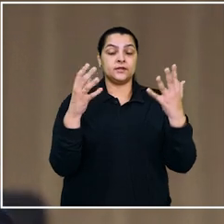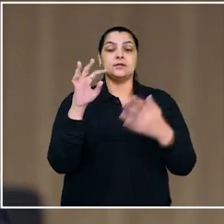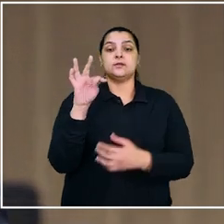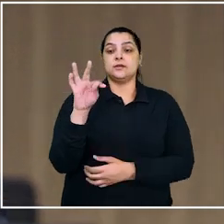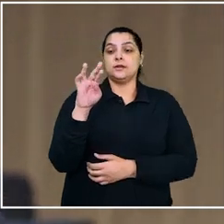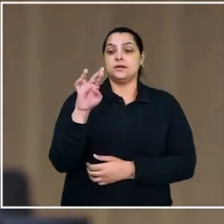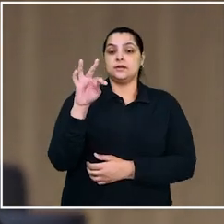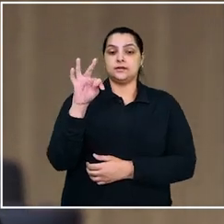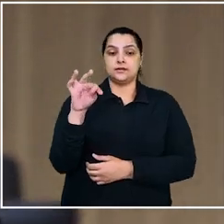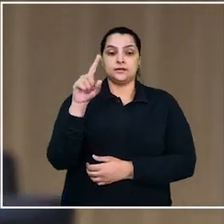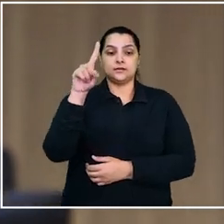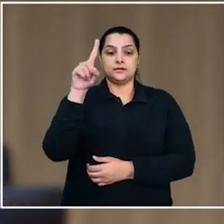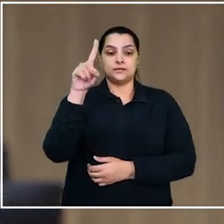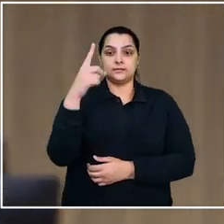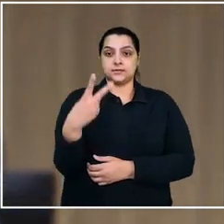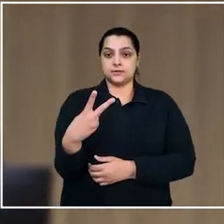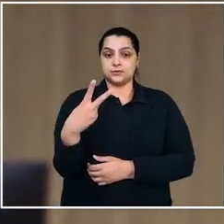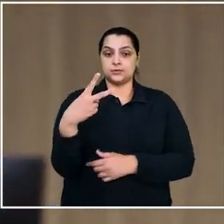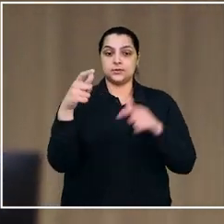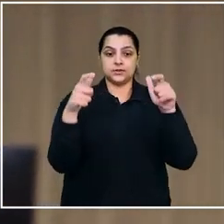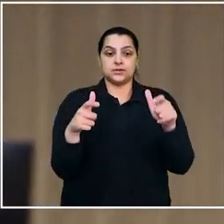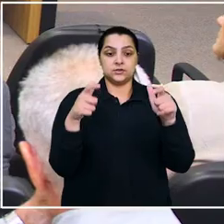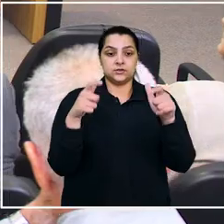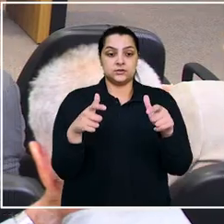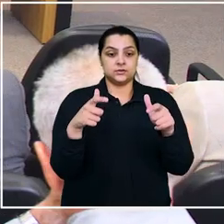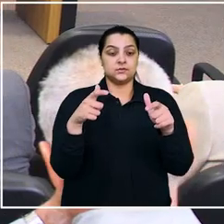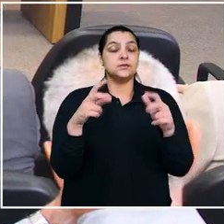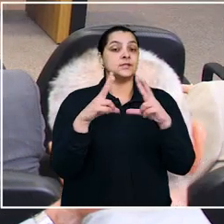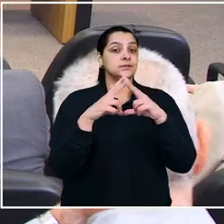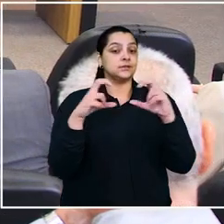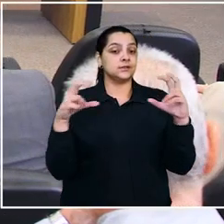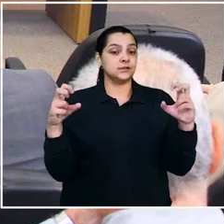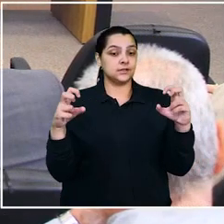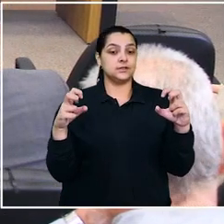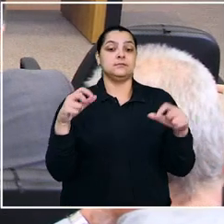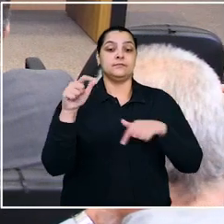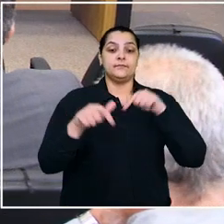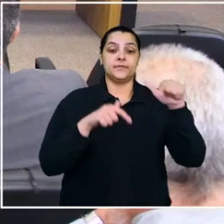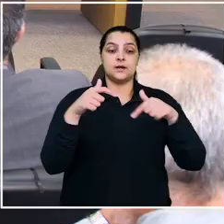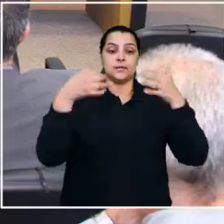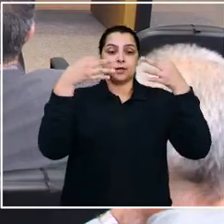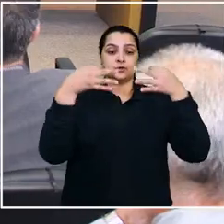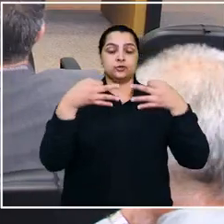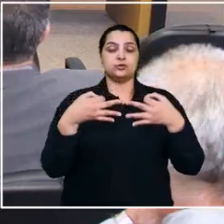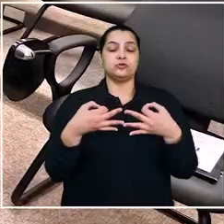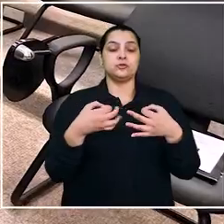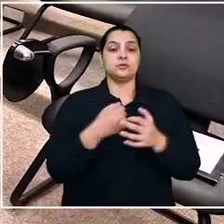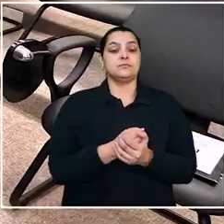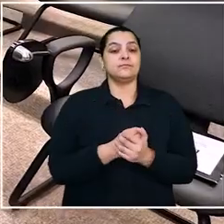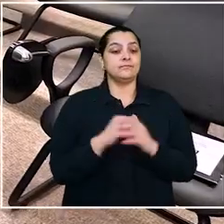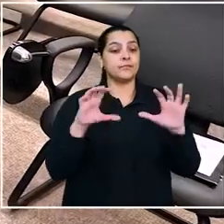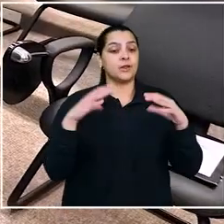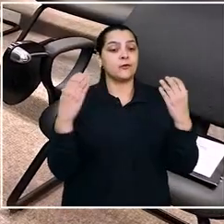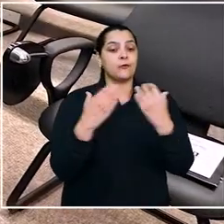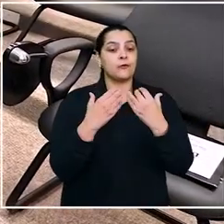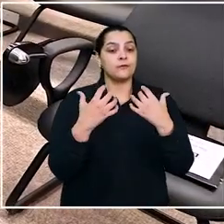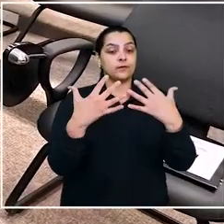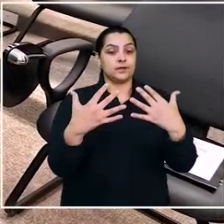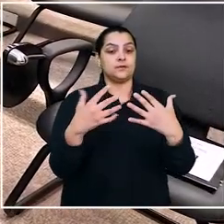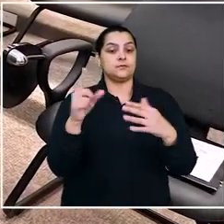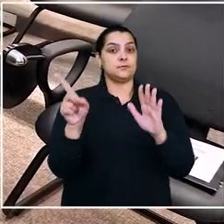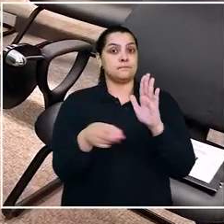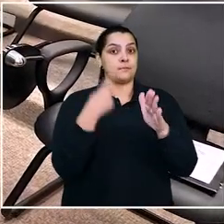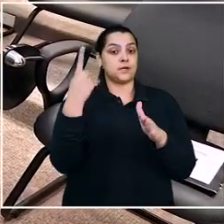evento no Tribunal Regional do Trabalho da 12ª Região, em Santa Catarina, sobre trabalho digno. A conferência foi